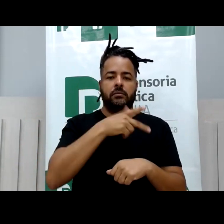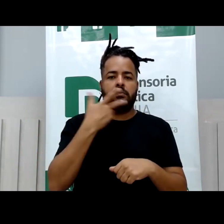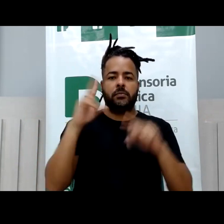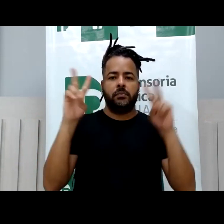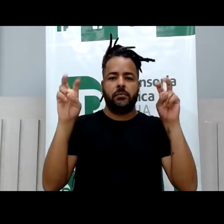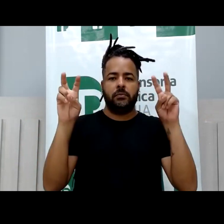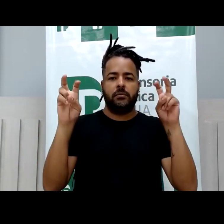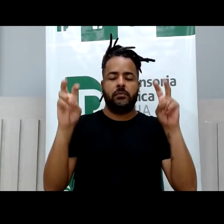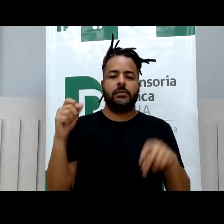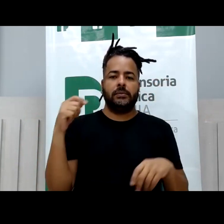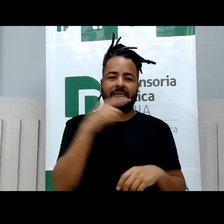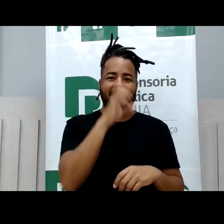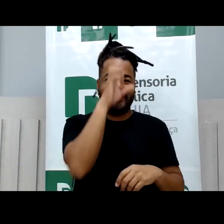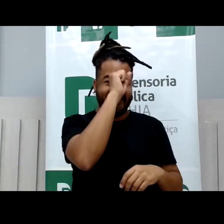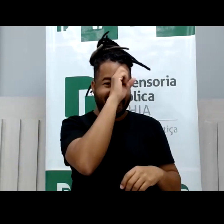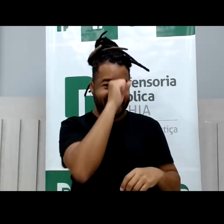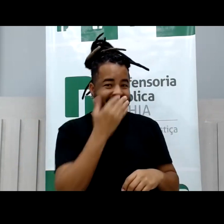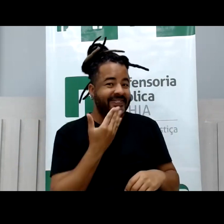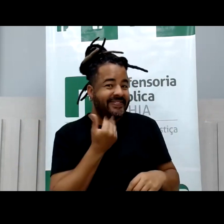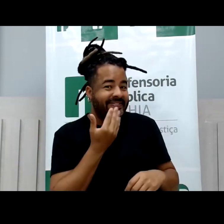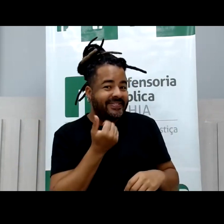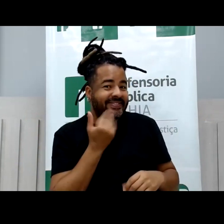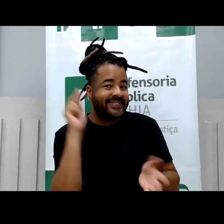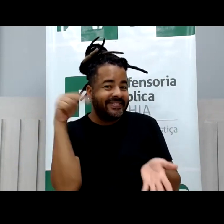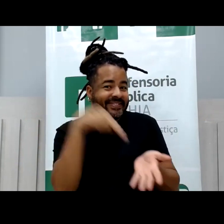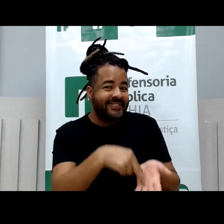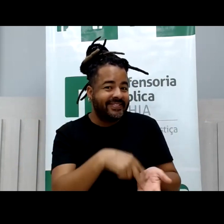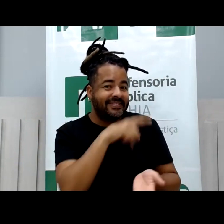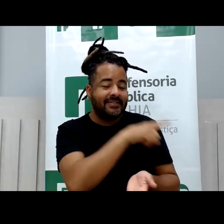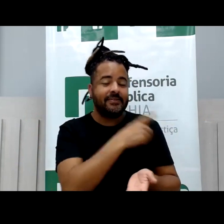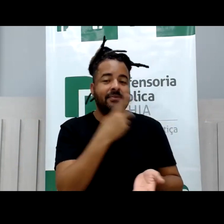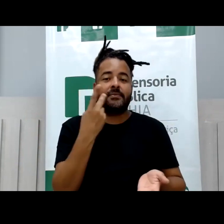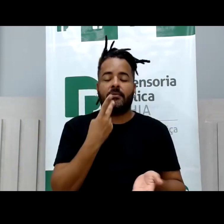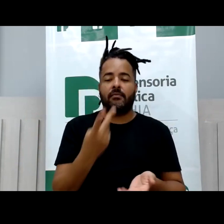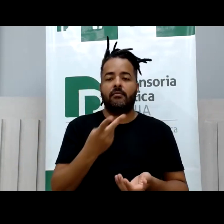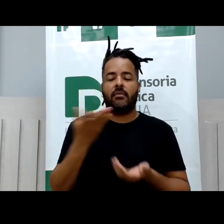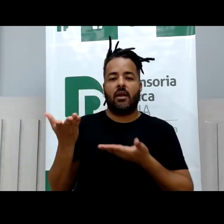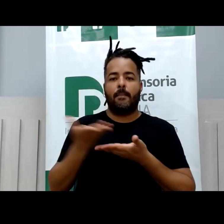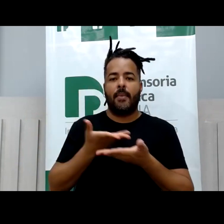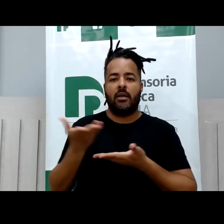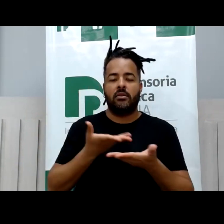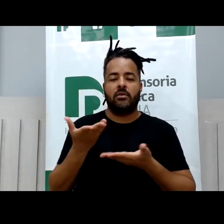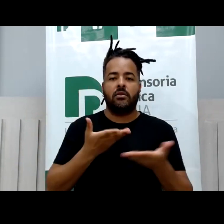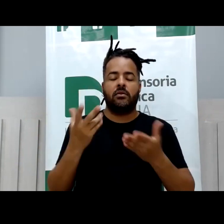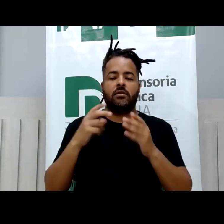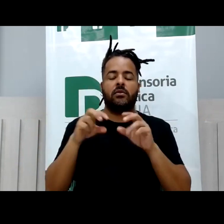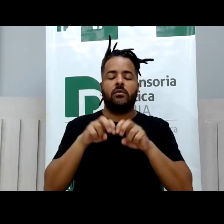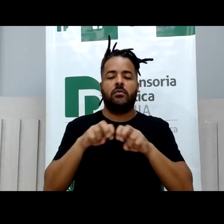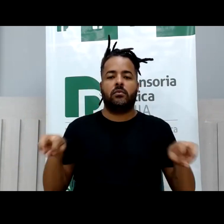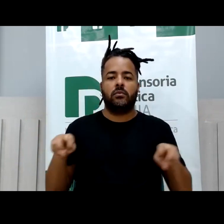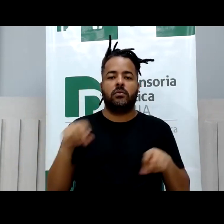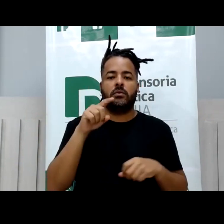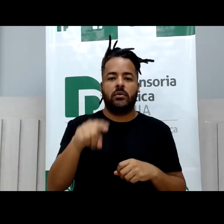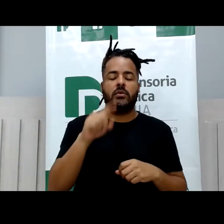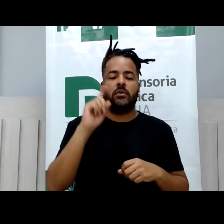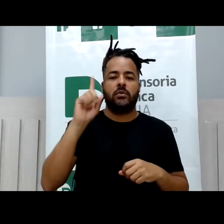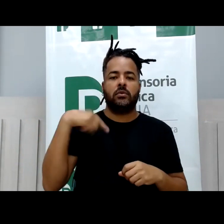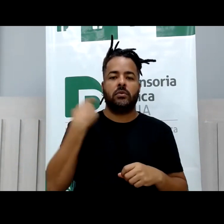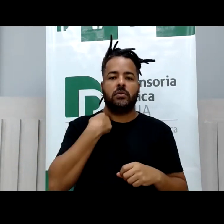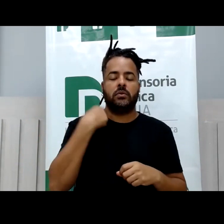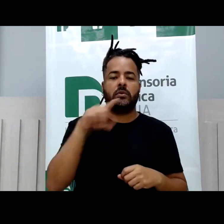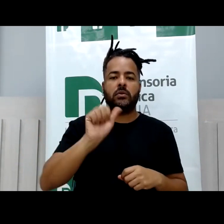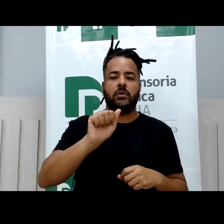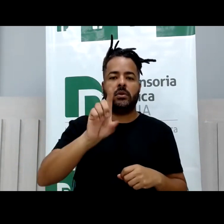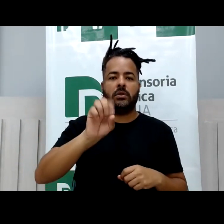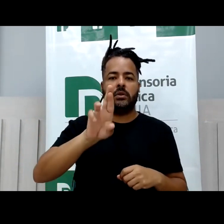Vim aprender, viu, doutora? Vim aprender. E quem vai fazer a mediação vai ser doutor Adriano, coordenador da área da